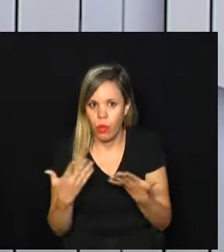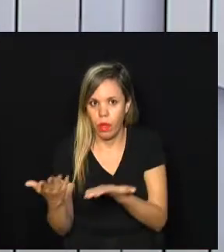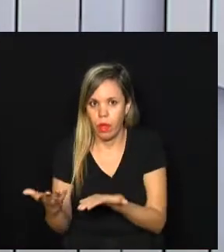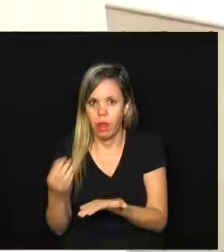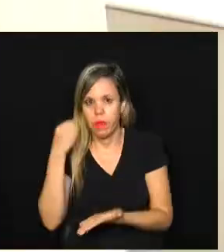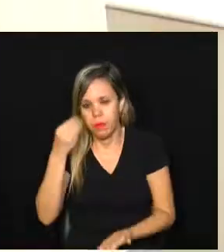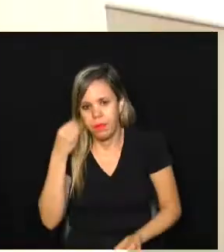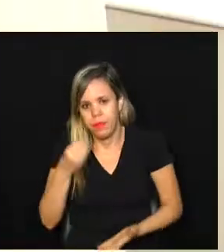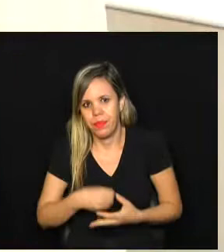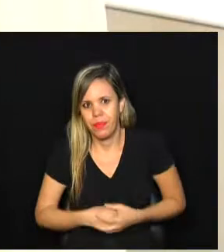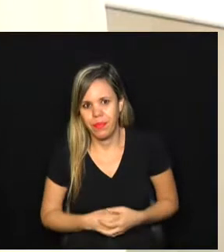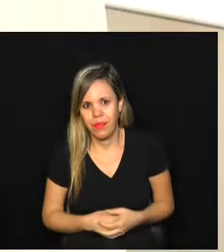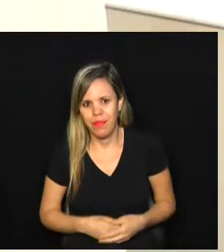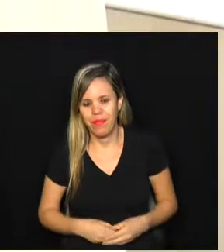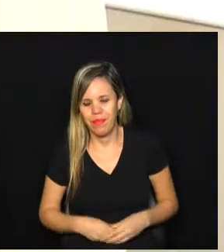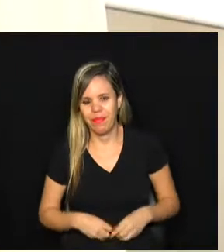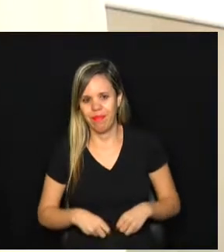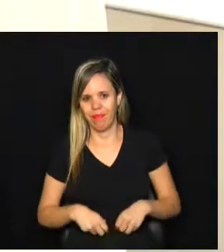experiência.